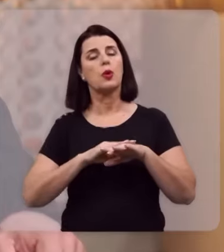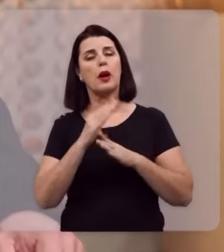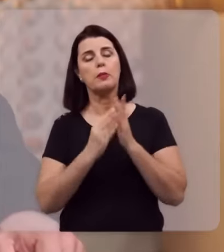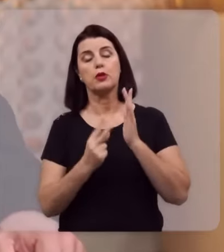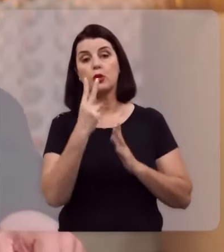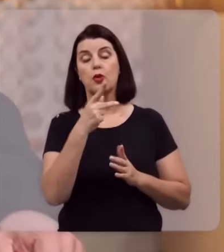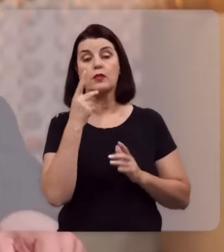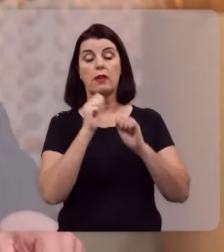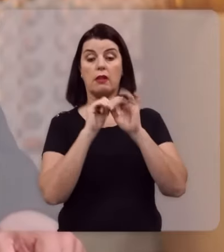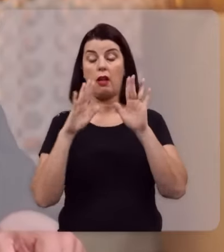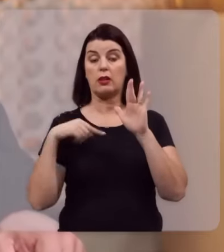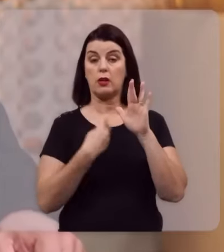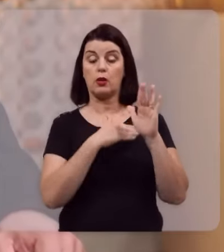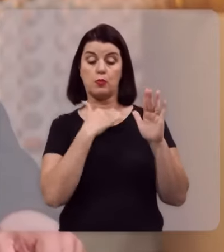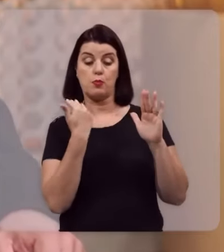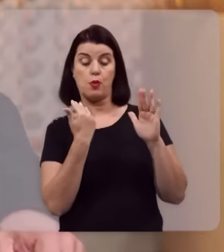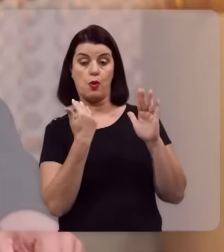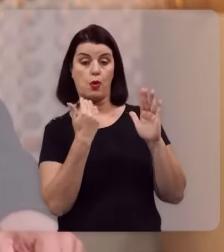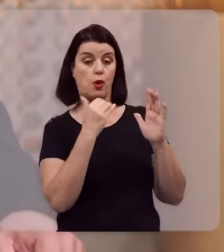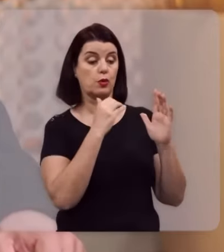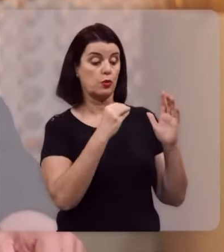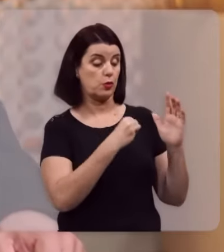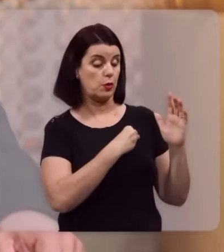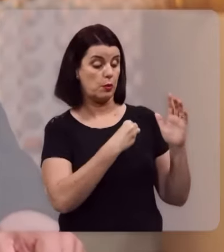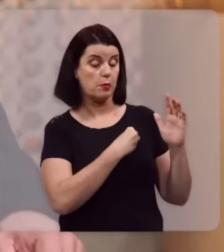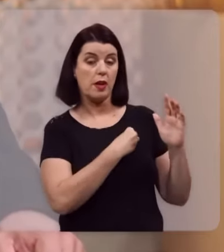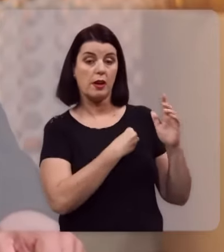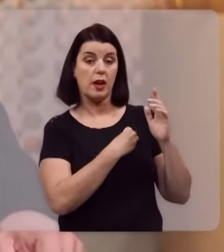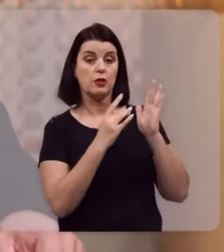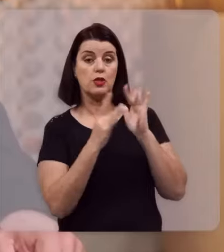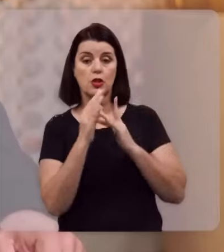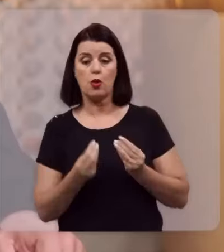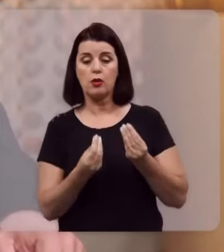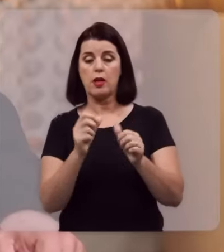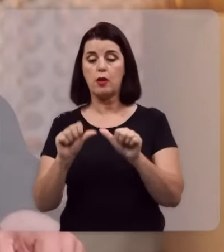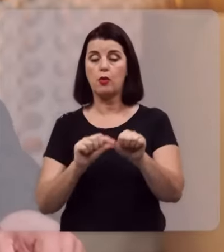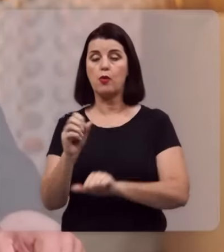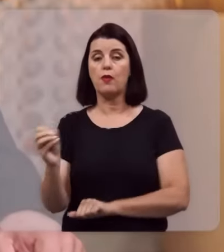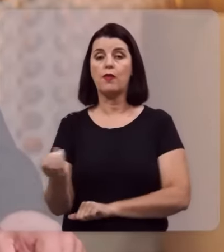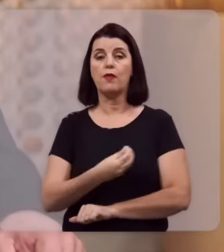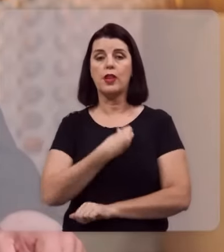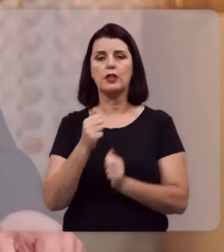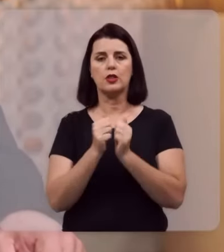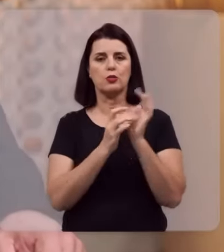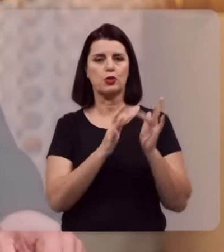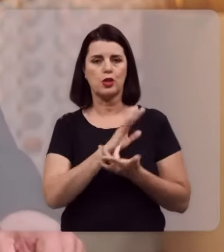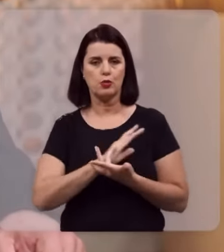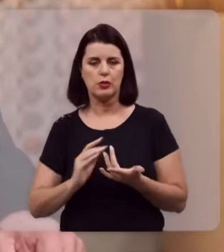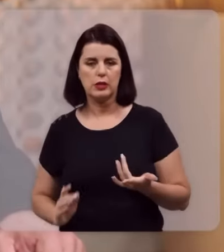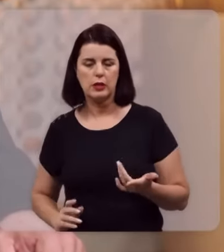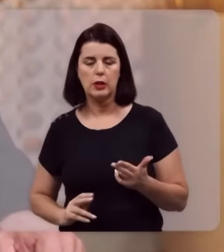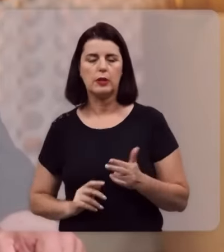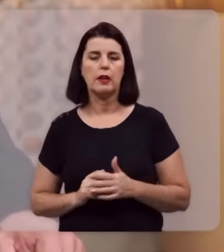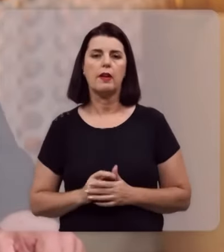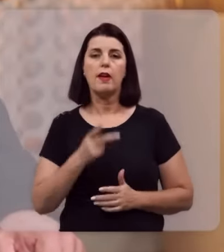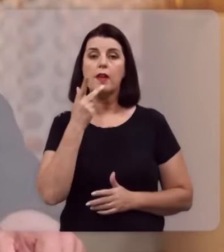maravilhoso, que deixa claro que nós estamos mortos nos nossos delitos e pecados, e ele nos deu vida juntamente com Cristo. E ele diz